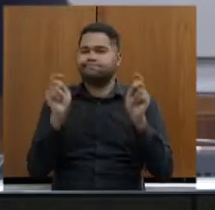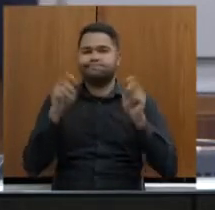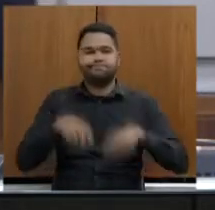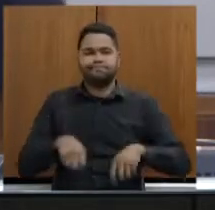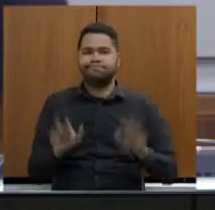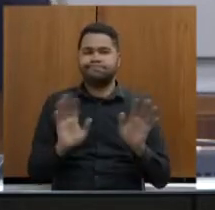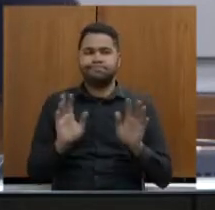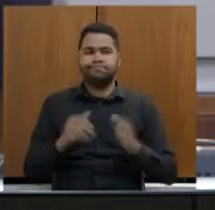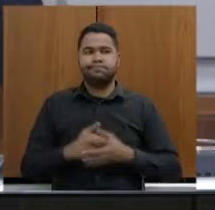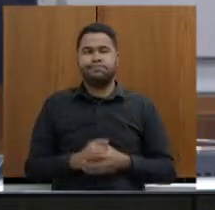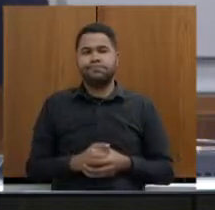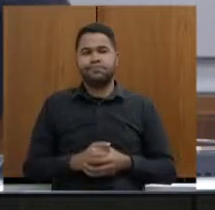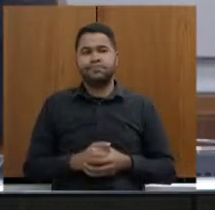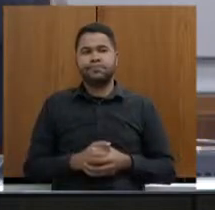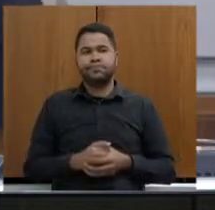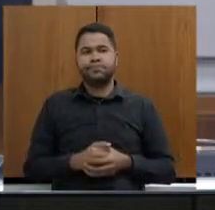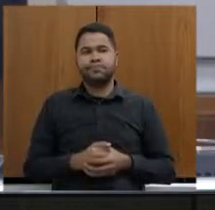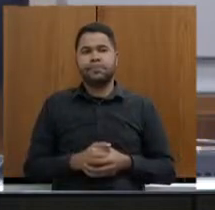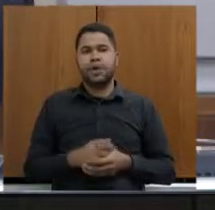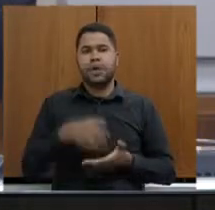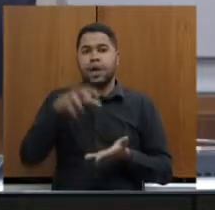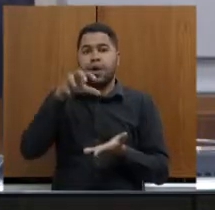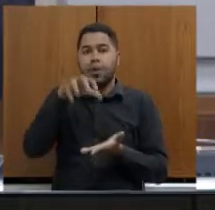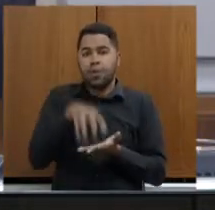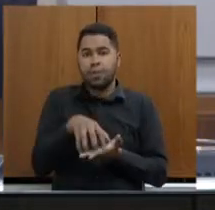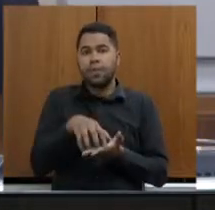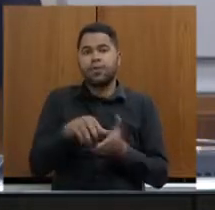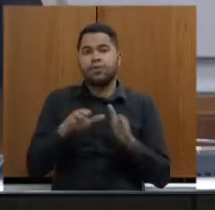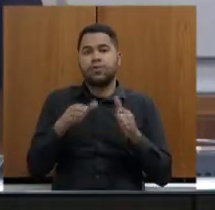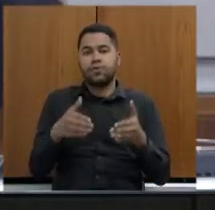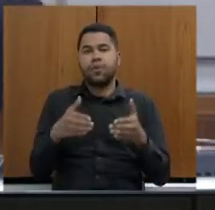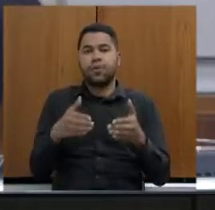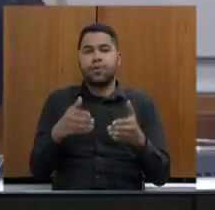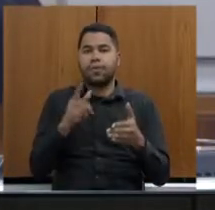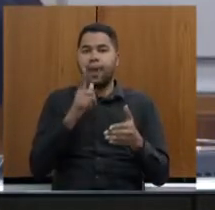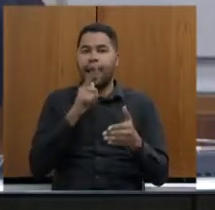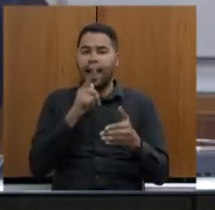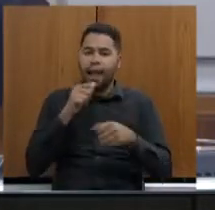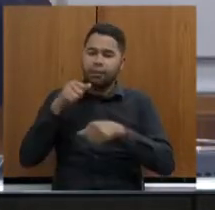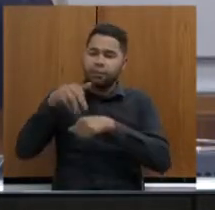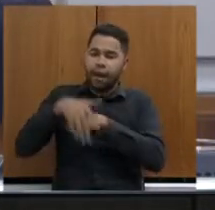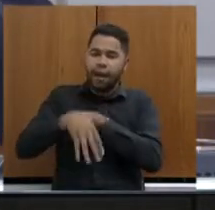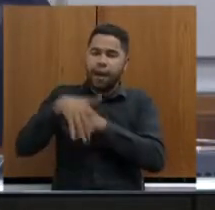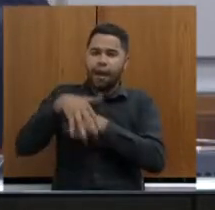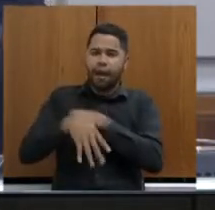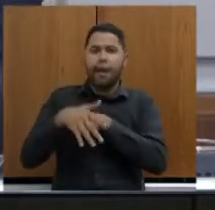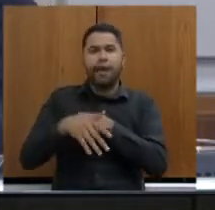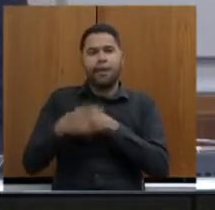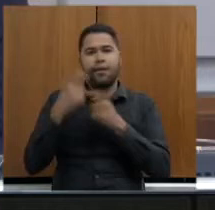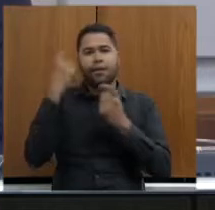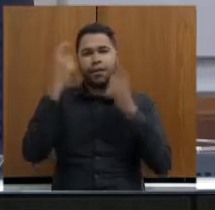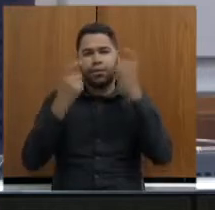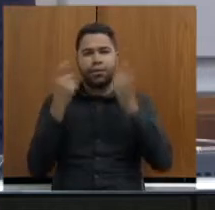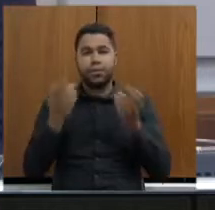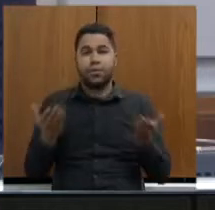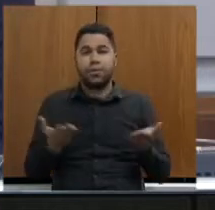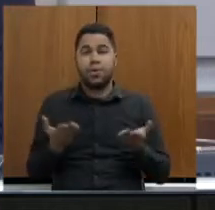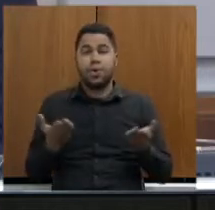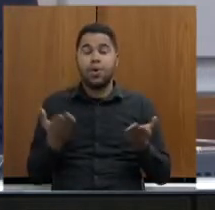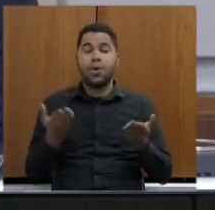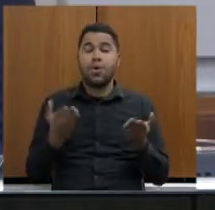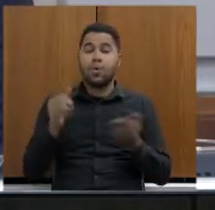o anel ou a ocupação no sentido da represa, que essa é a grande preocupação. Por que isso? O anel,